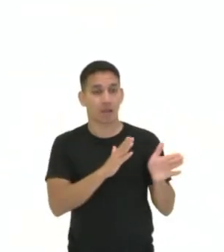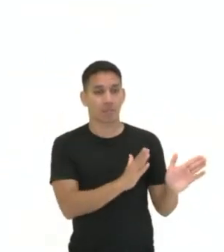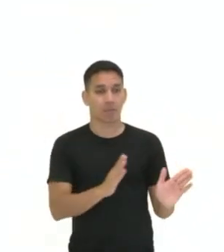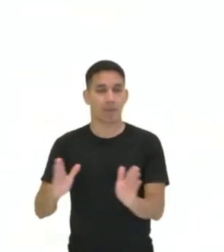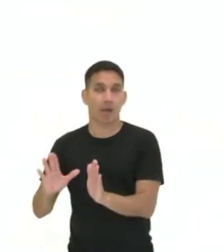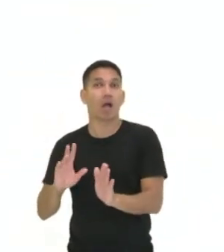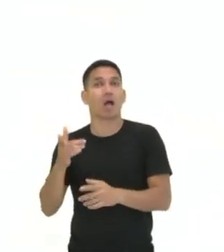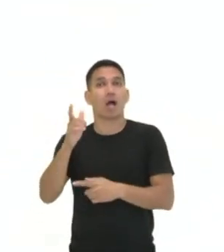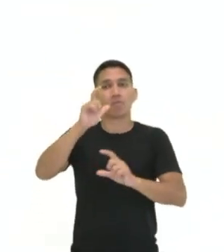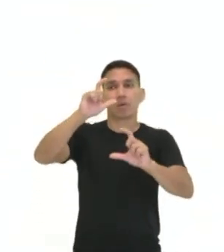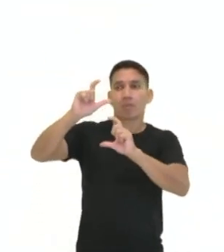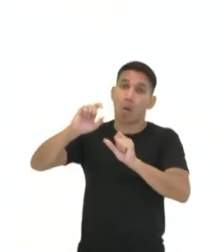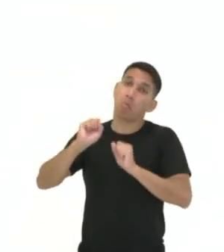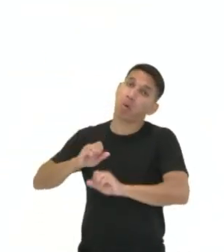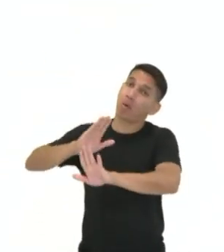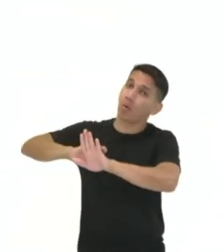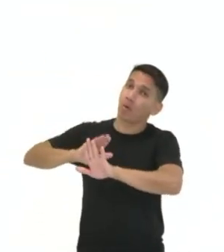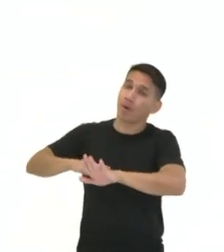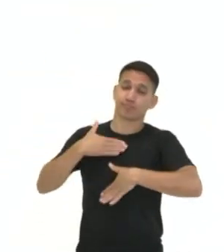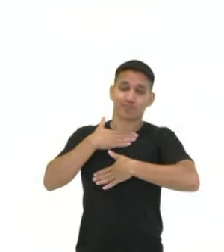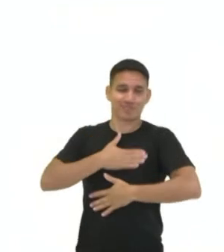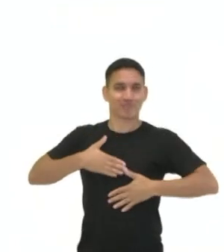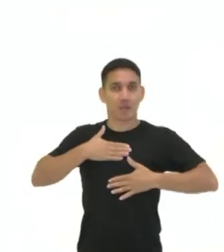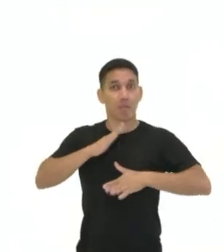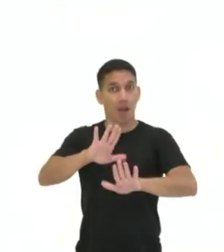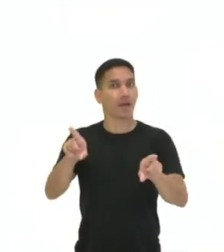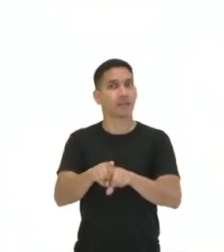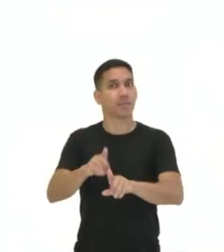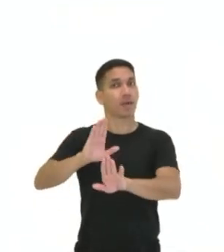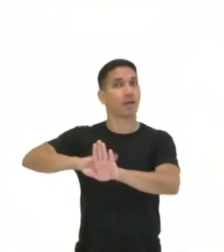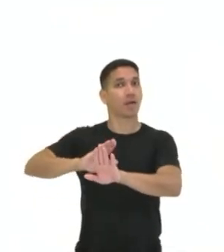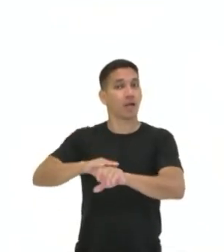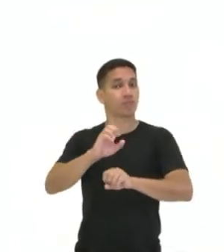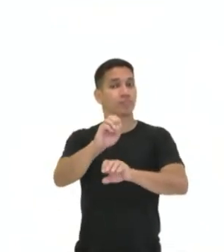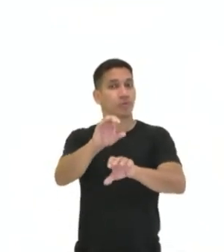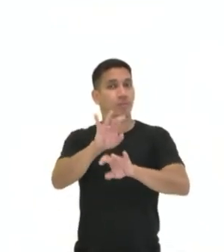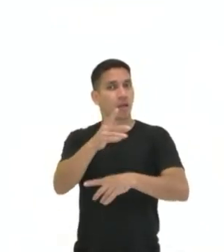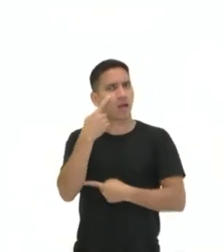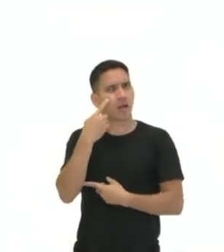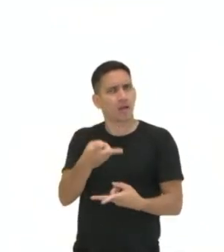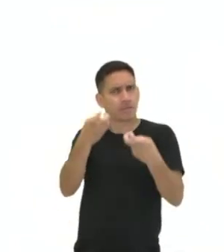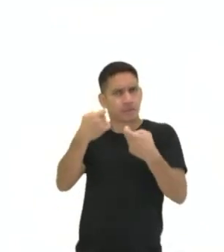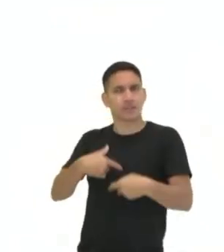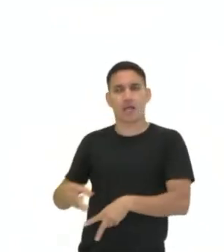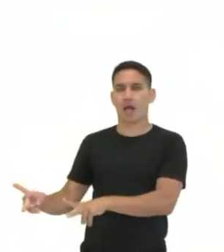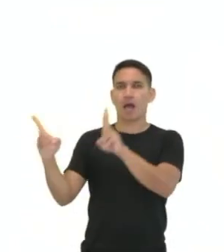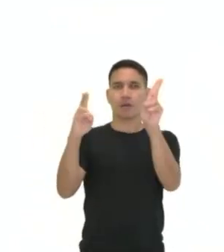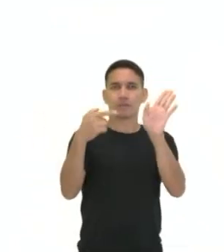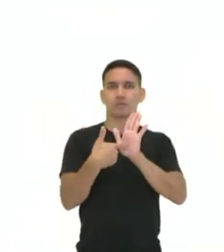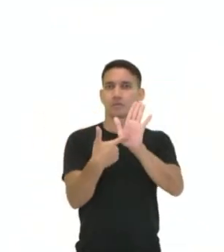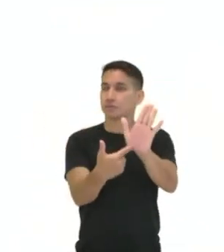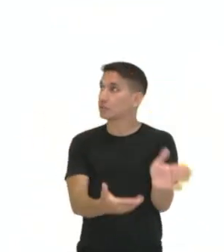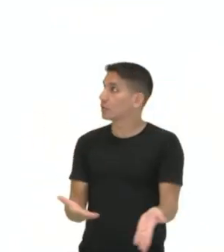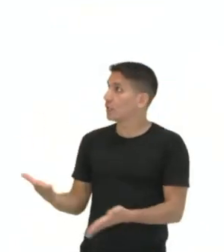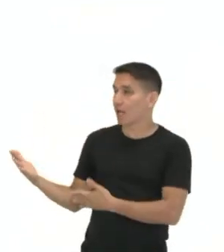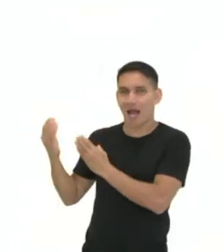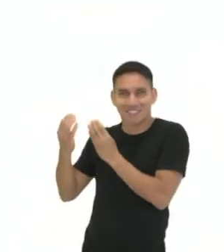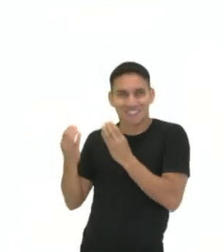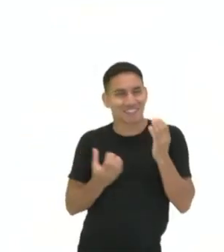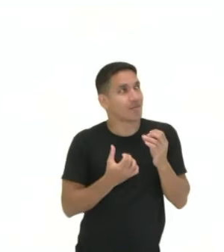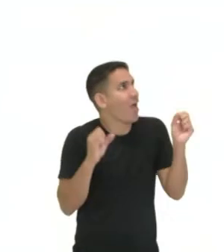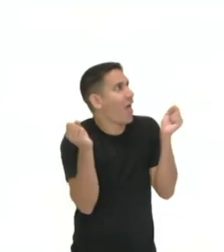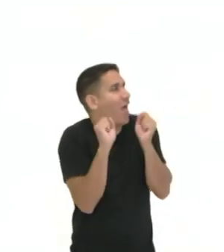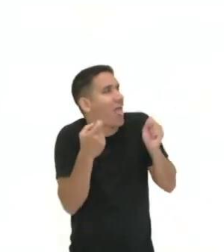finalidade de divertir, mas também de ensinar, né? Então veja que aqui temos um fragmento, né? Da Magali dizendo,